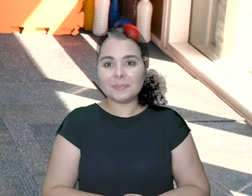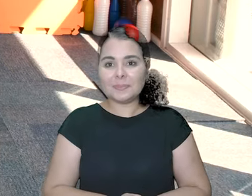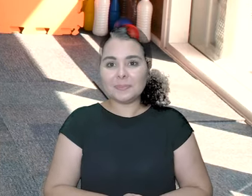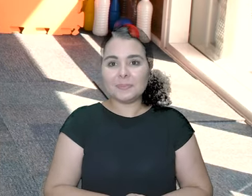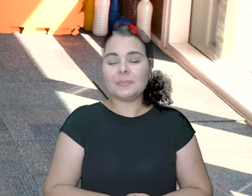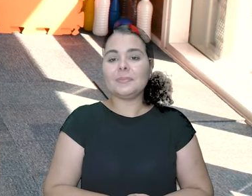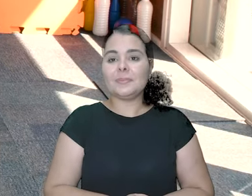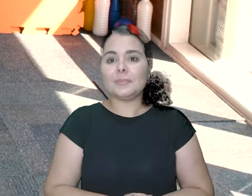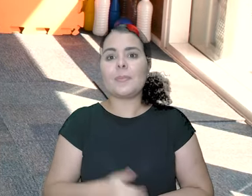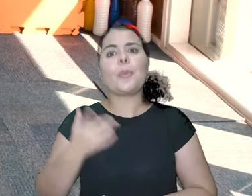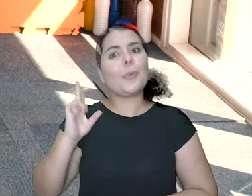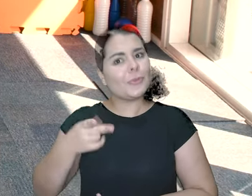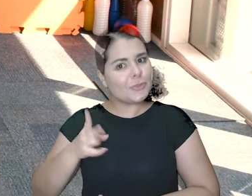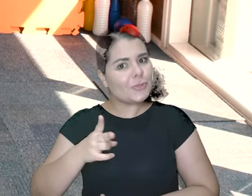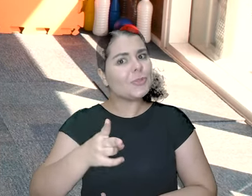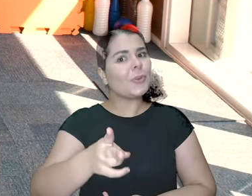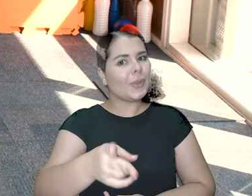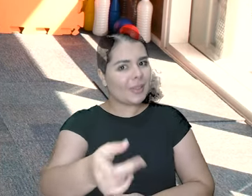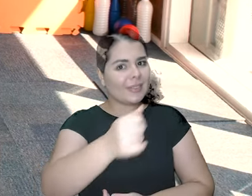Isso.